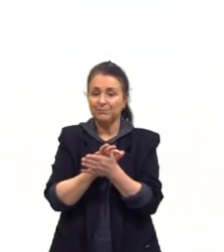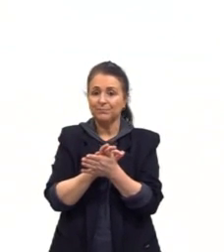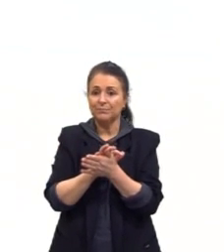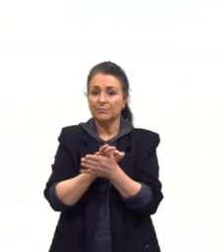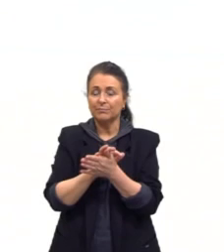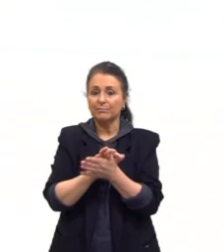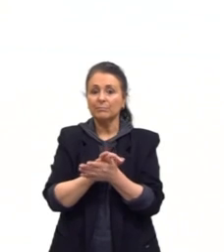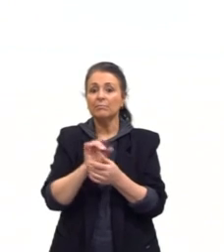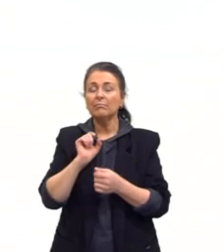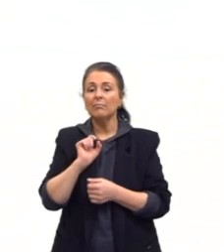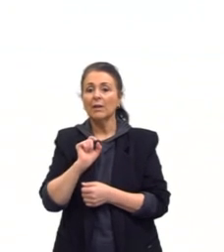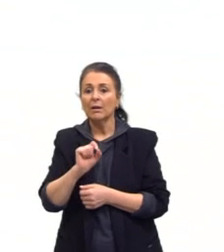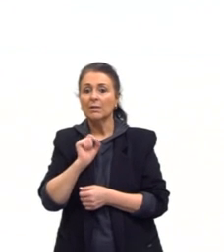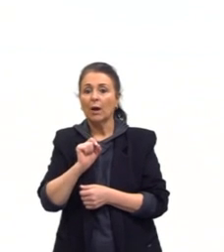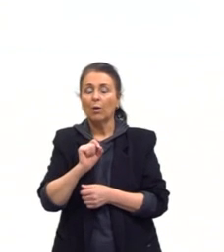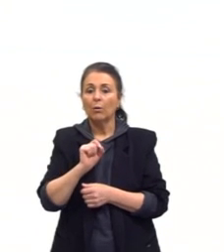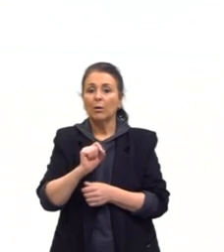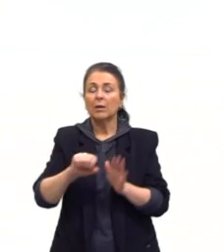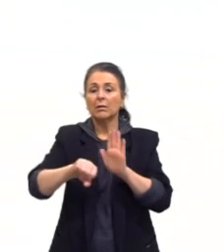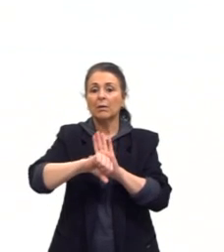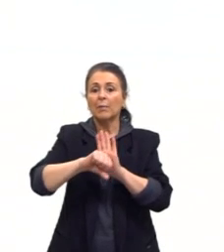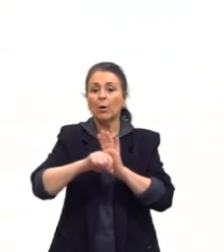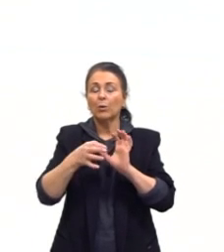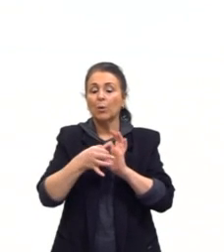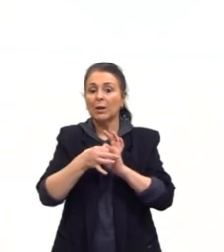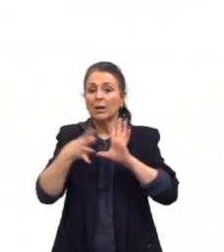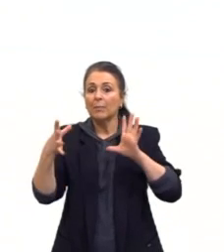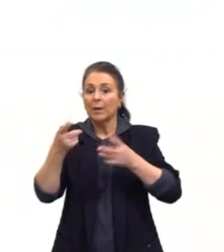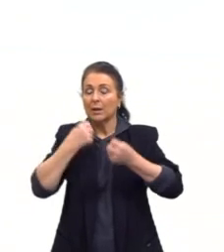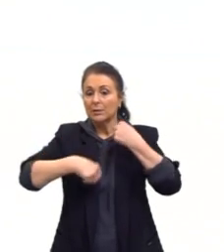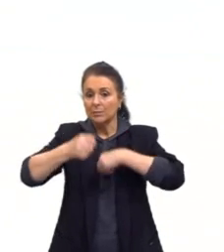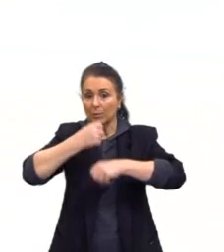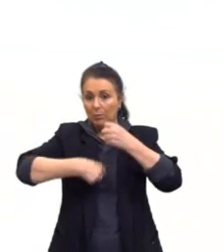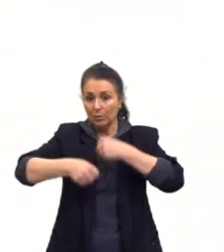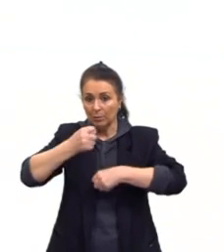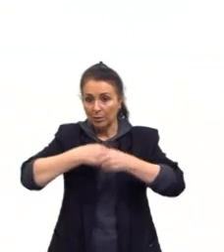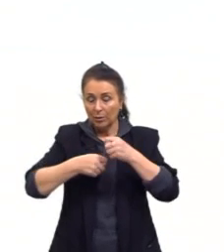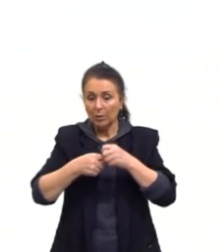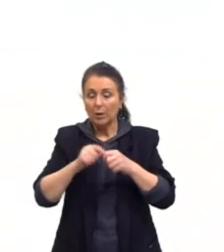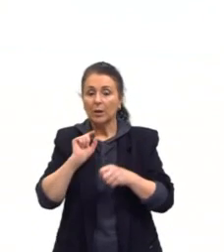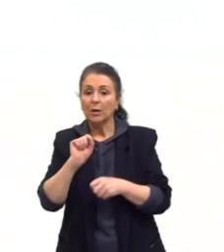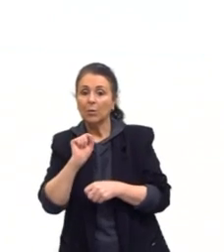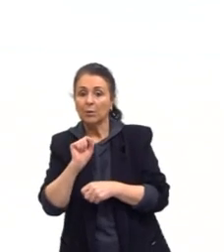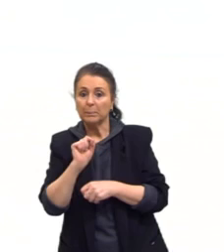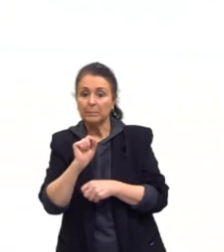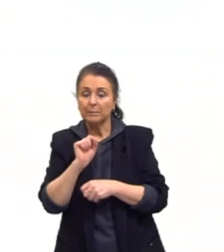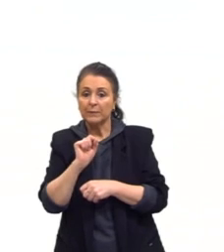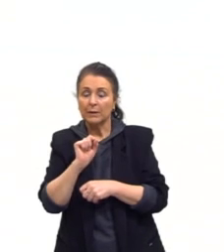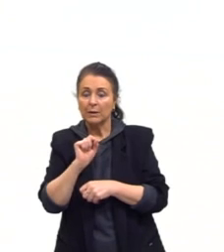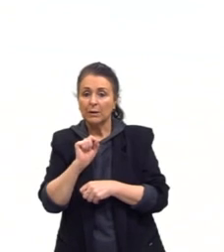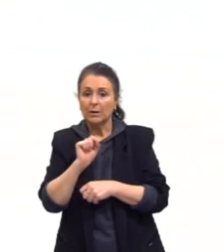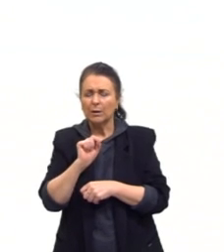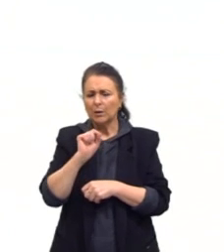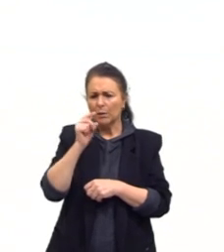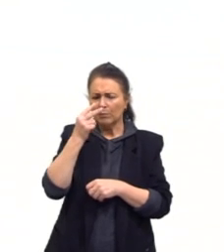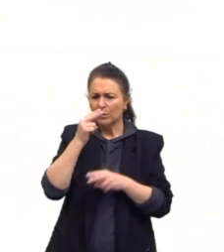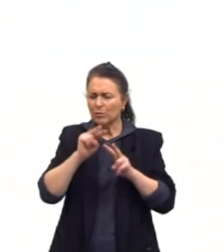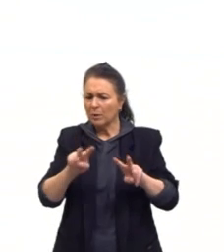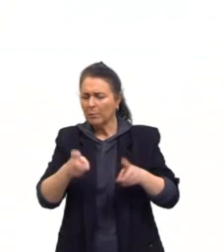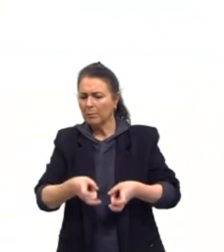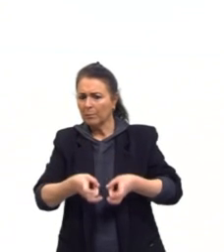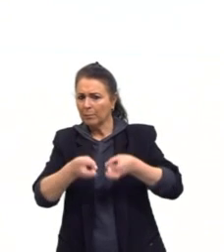disso aí é a crise do liberalismo econômico, certo, pessoal? Aquela questão que vocês já devem ter visto